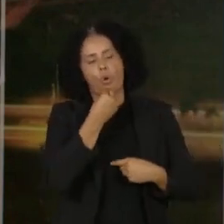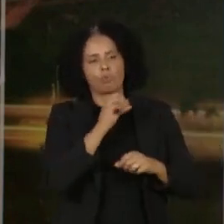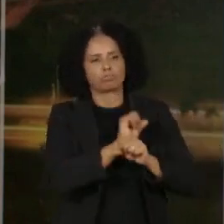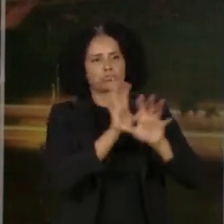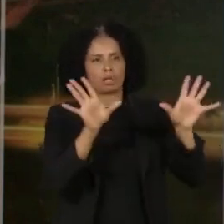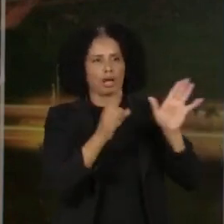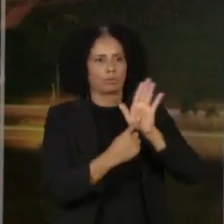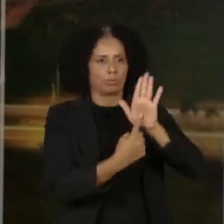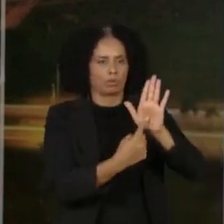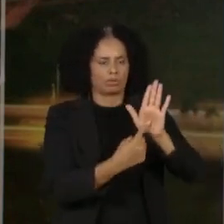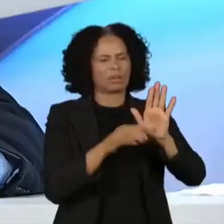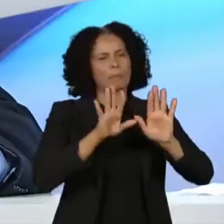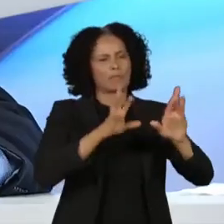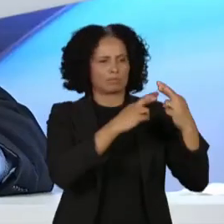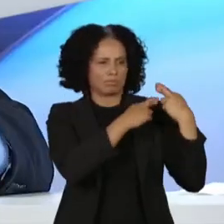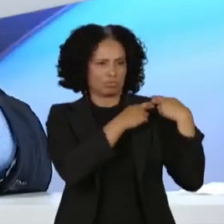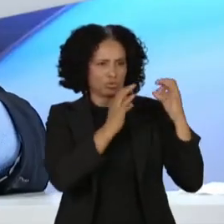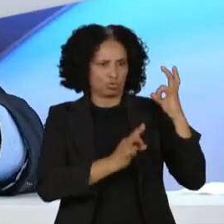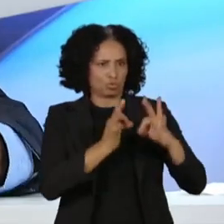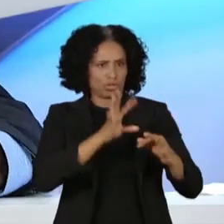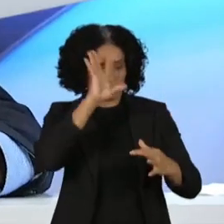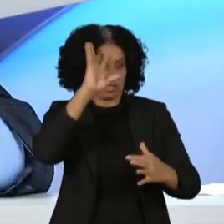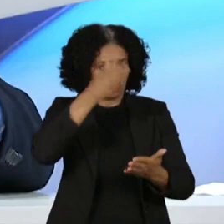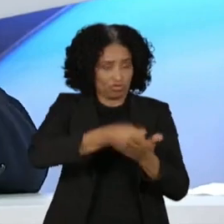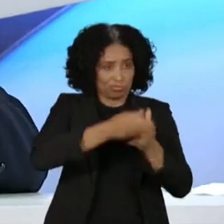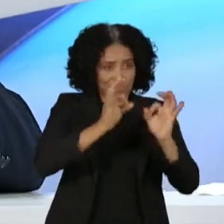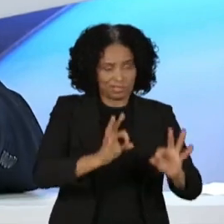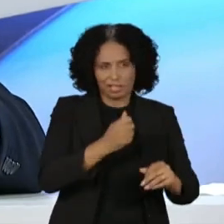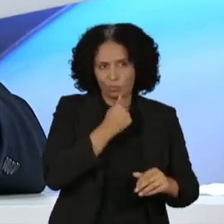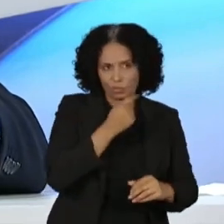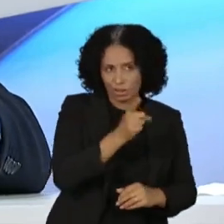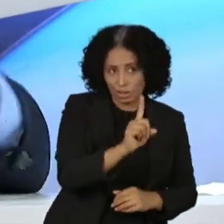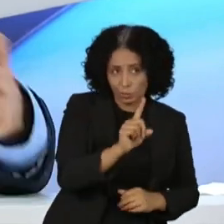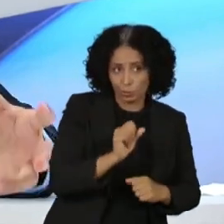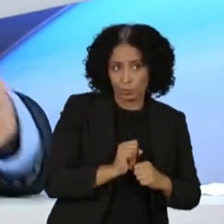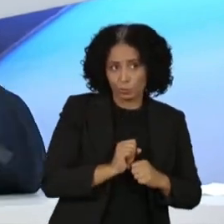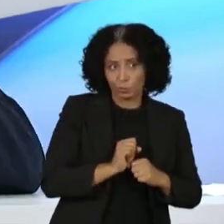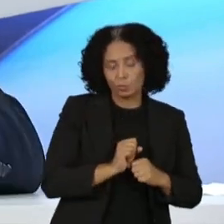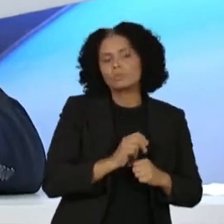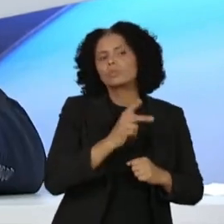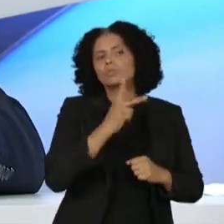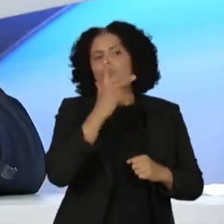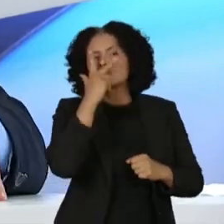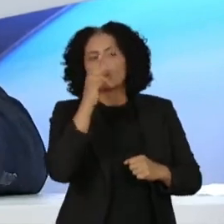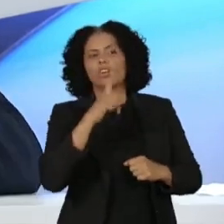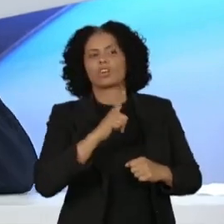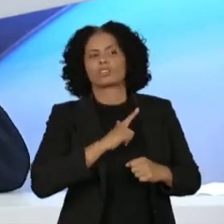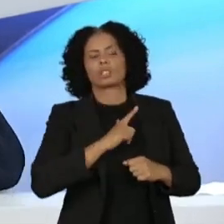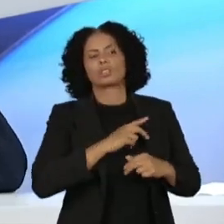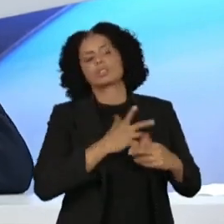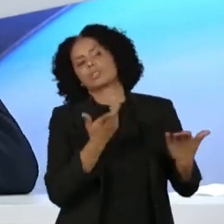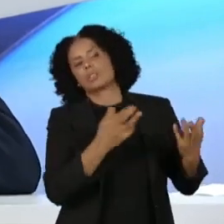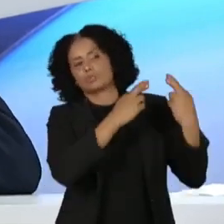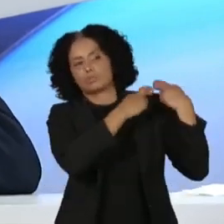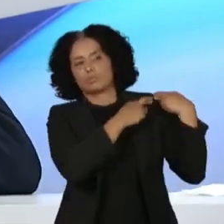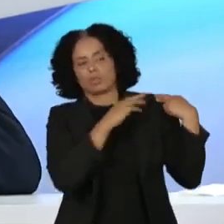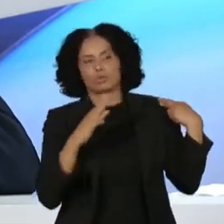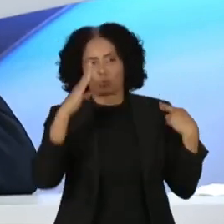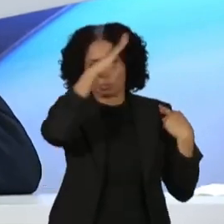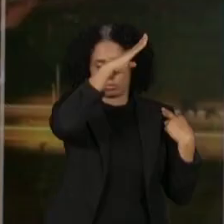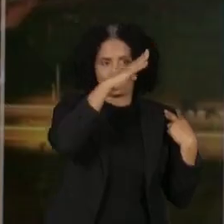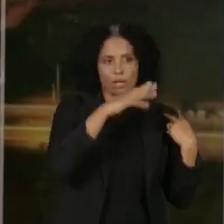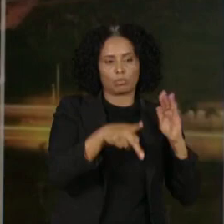definida. É o caso de haver uma investigação sobre o papel político e jurídico do Bolsonaro nesse caso?